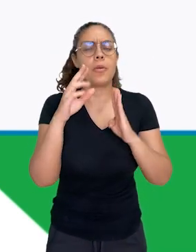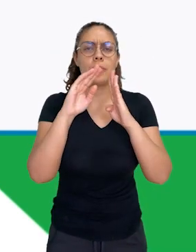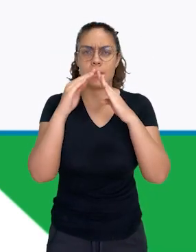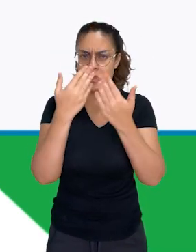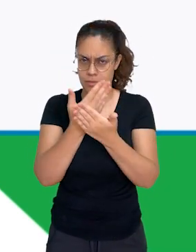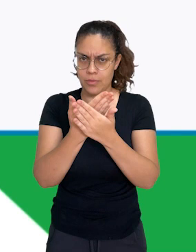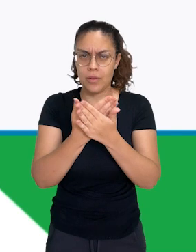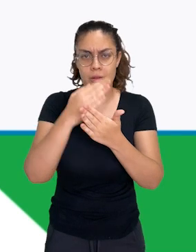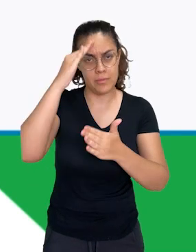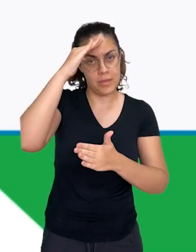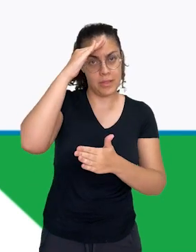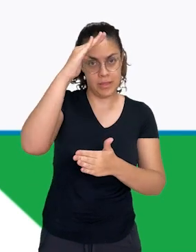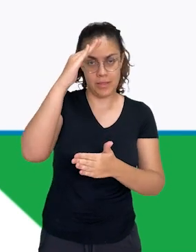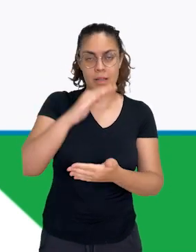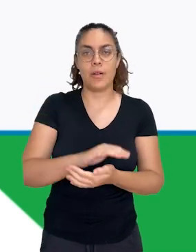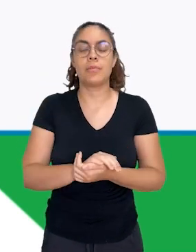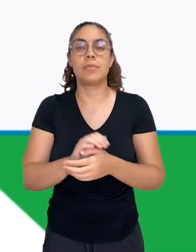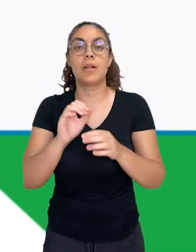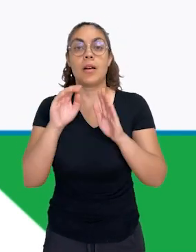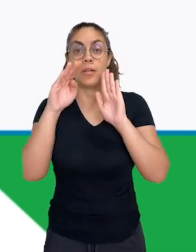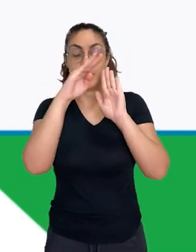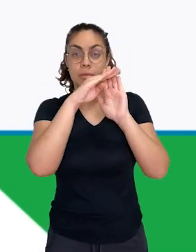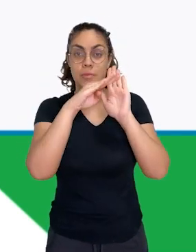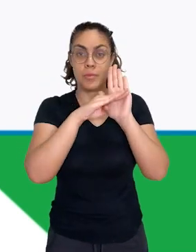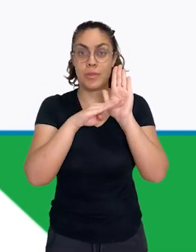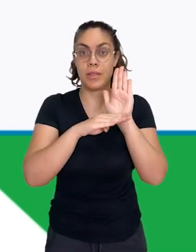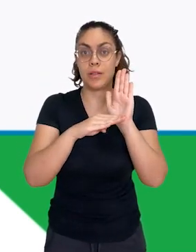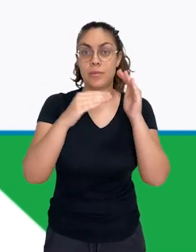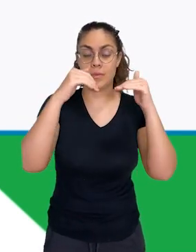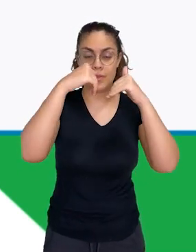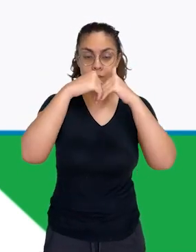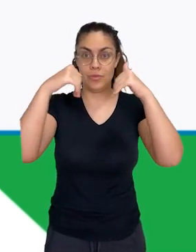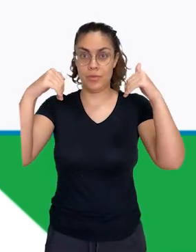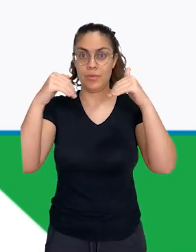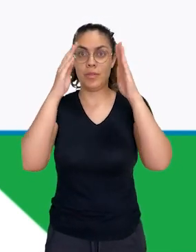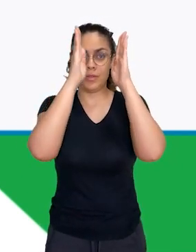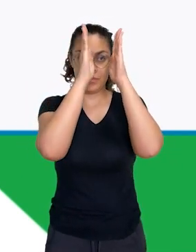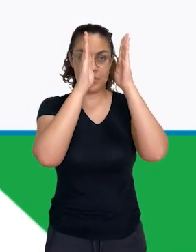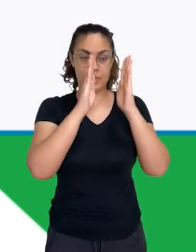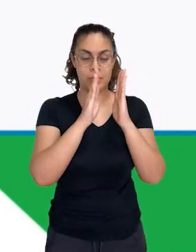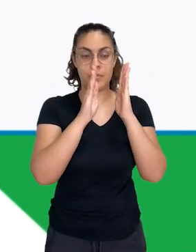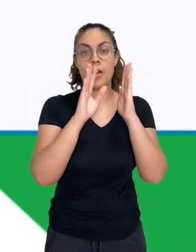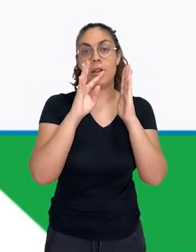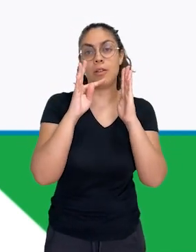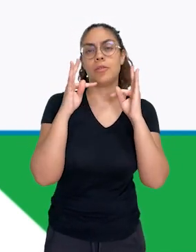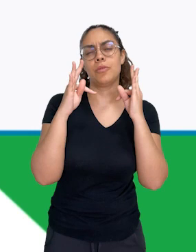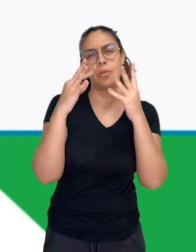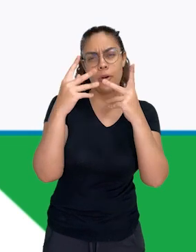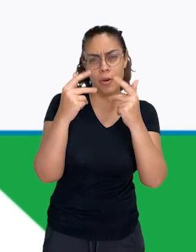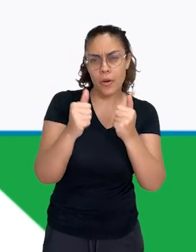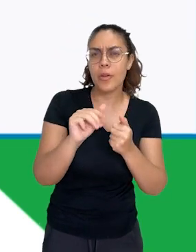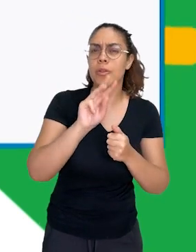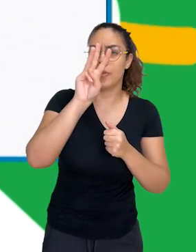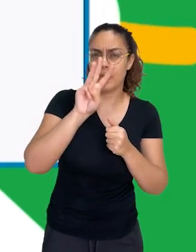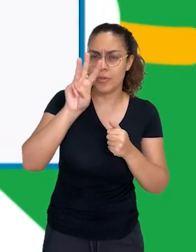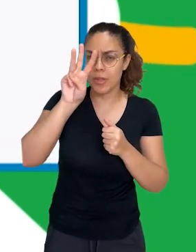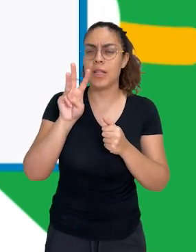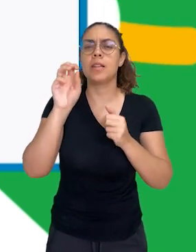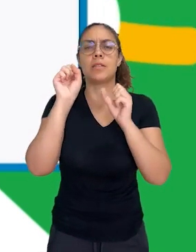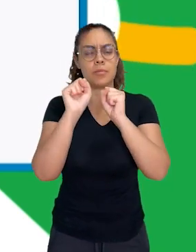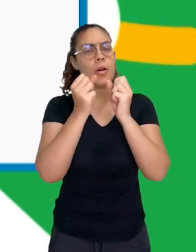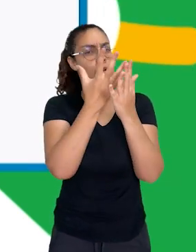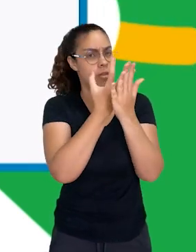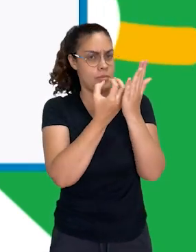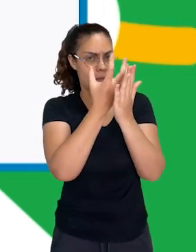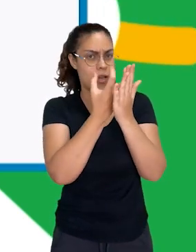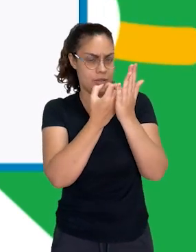modelos do roteiro foram divididos, vocês podem observar aqui na tela, de um lado da coluna nós temos todos os links que vocês poderão baixar